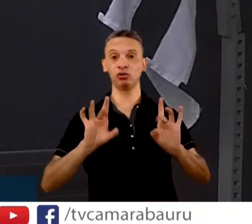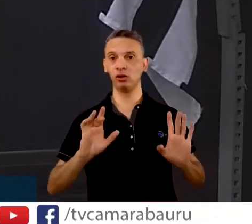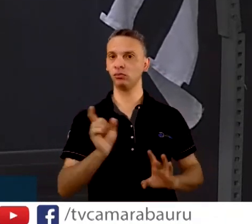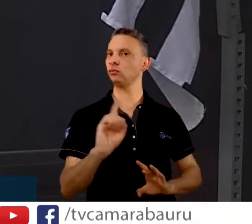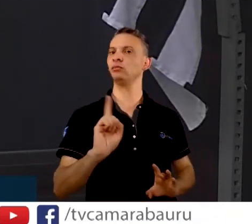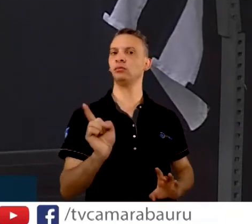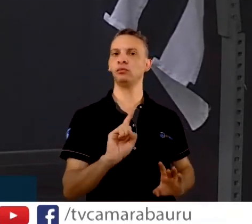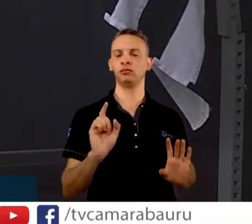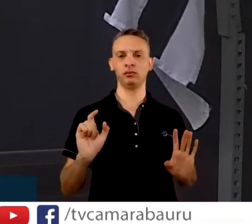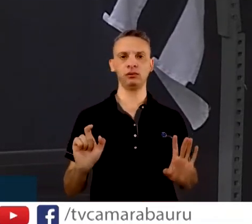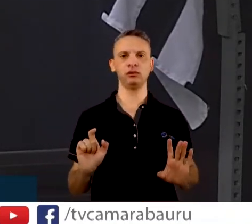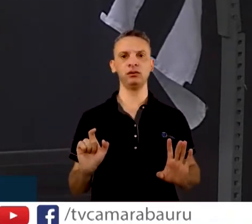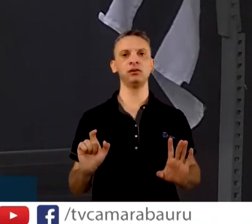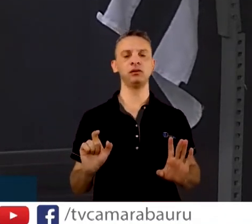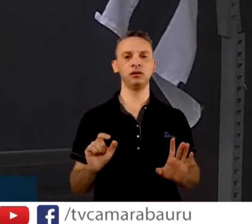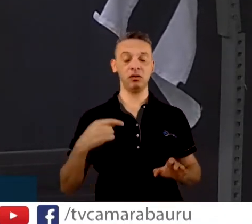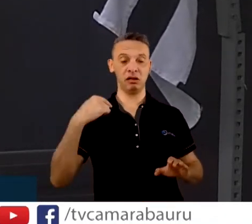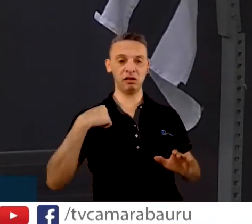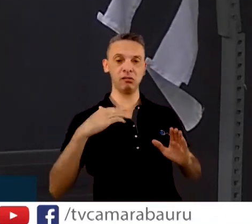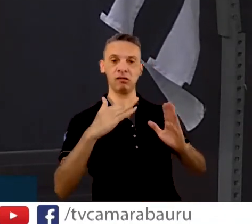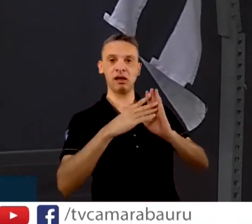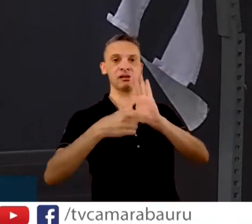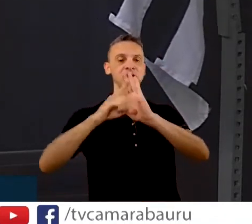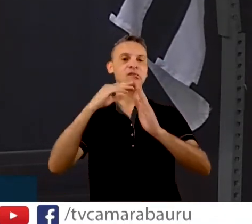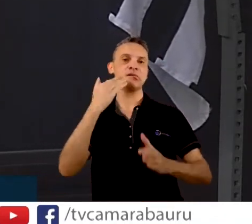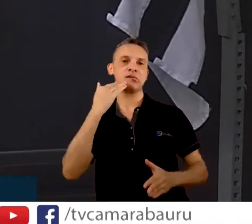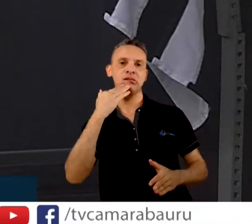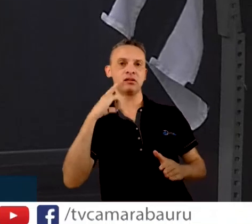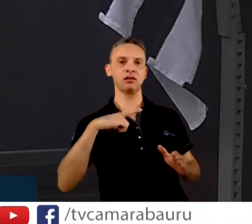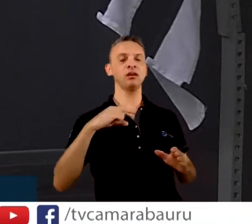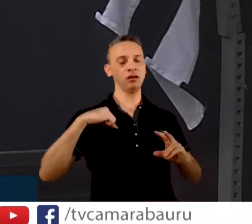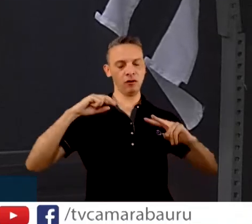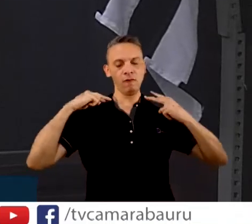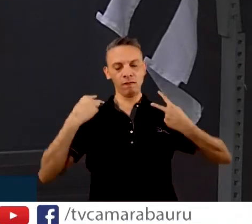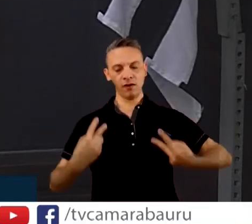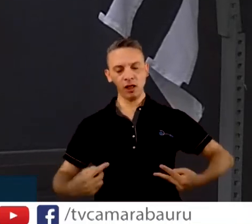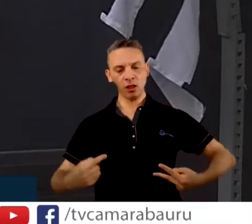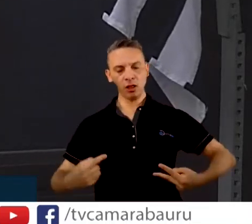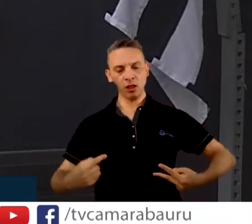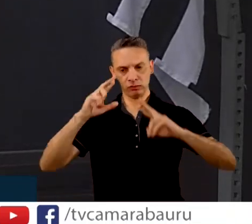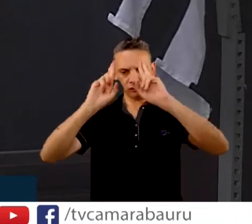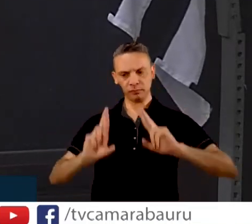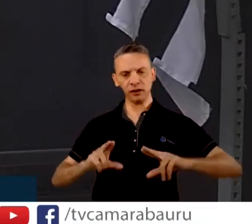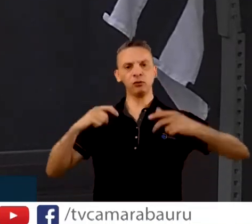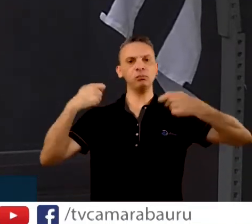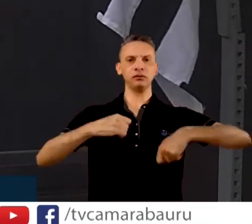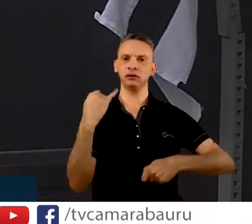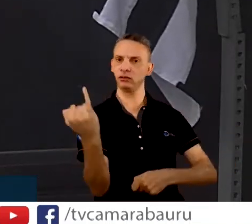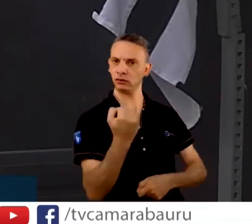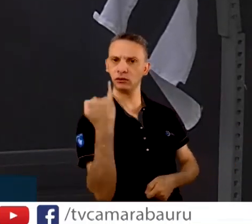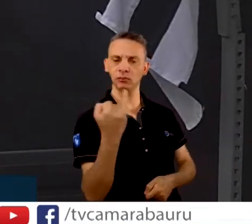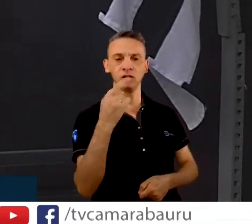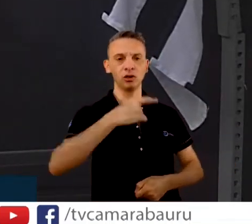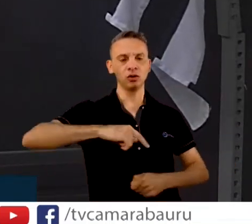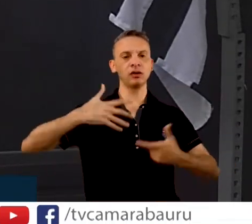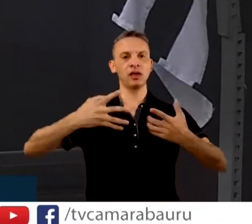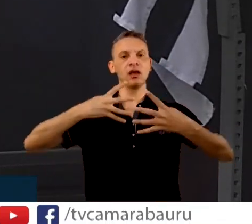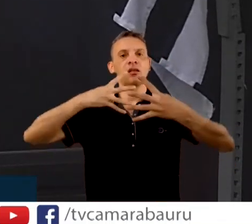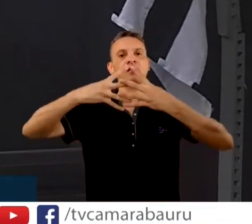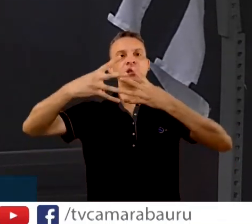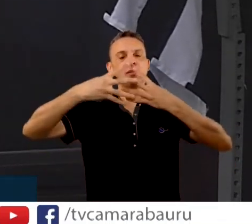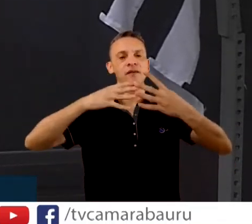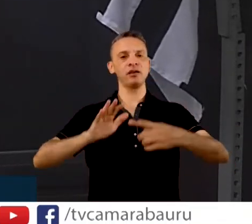periférica da cidade, que não tem os seus valores. Temos sim. Nós estamos aqui para realmente agir com muita transparência, lisura,